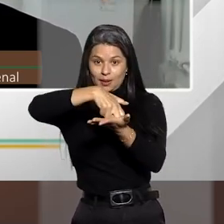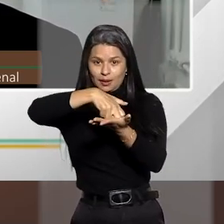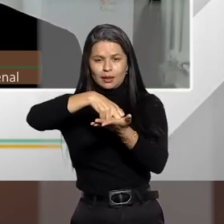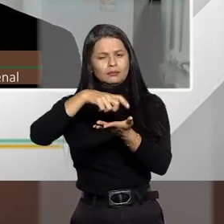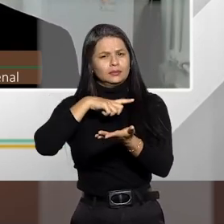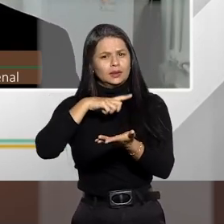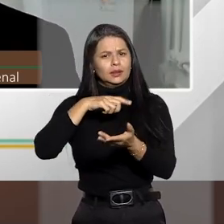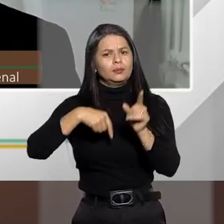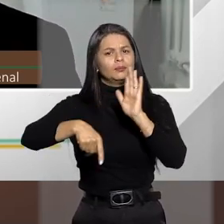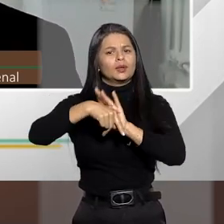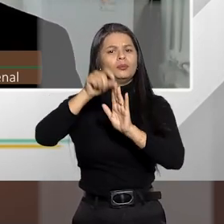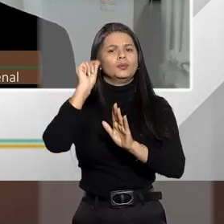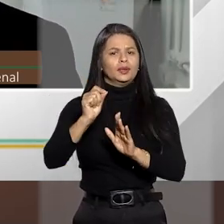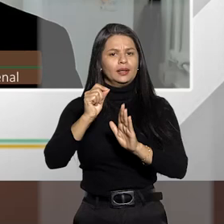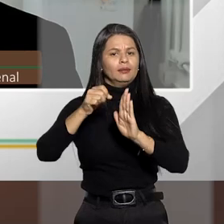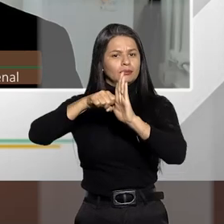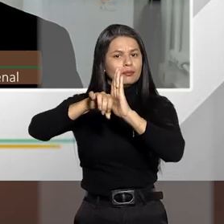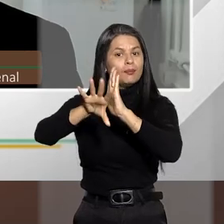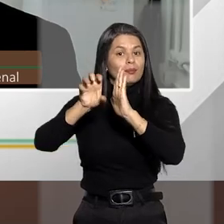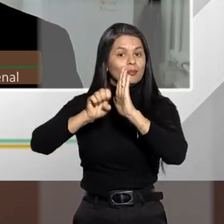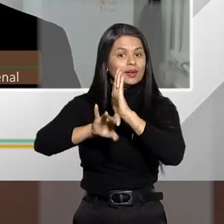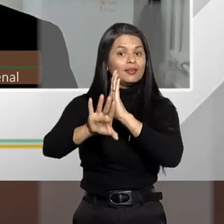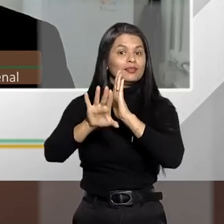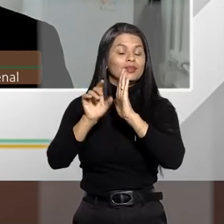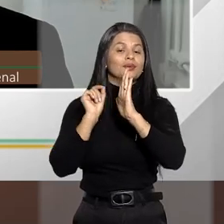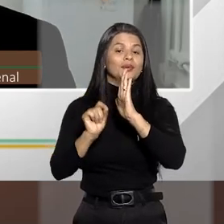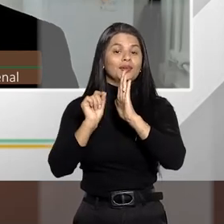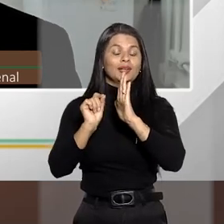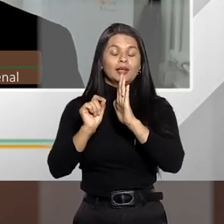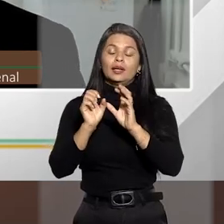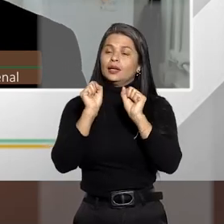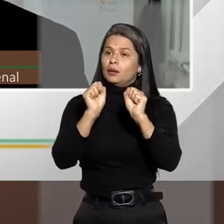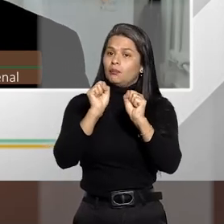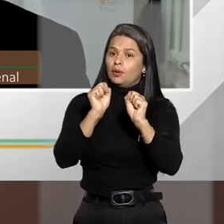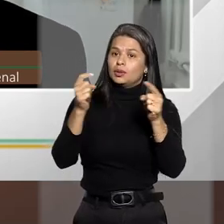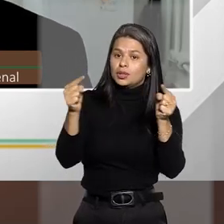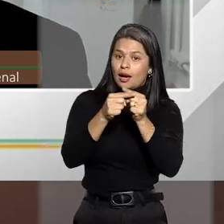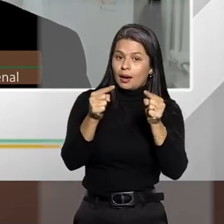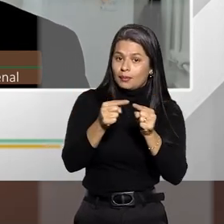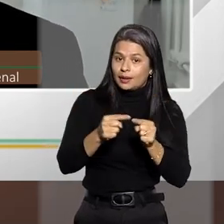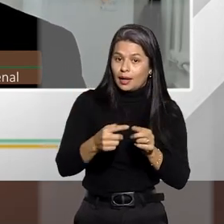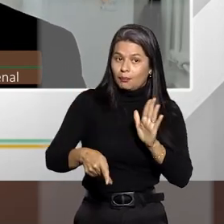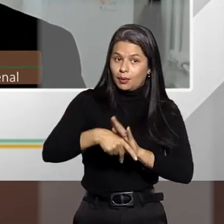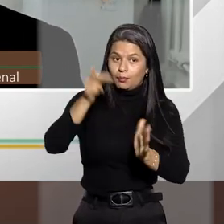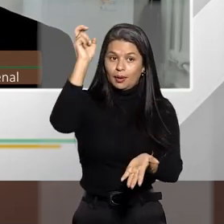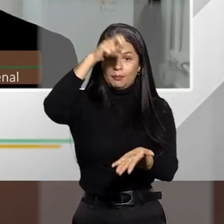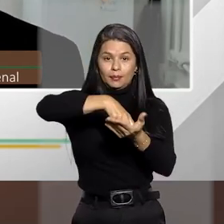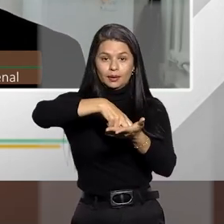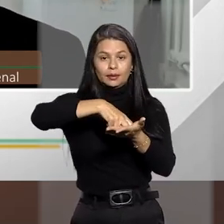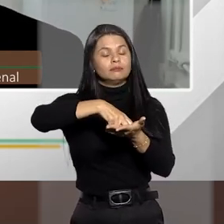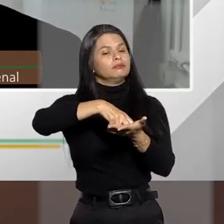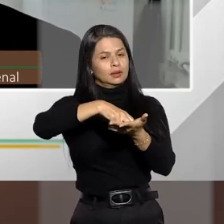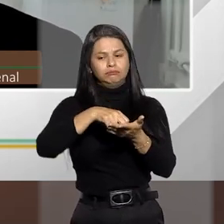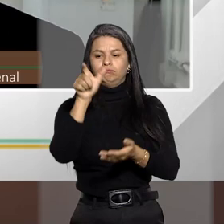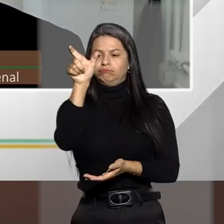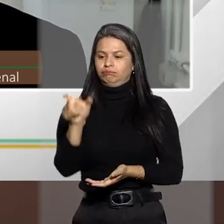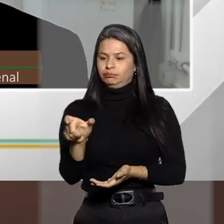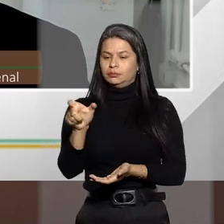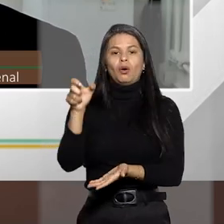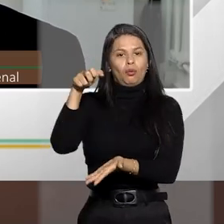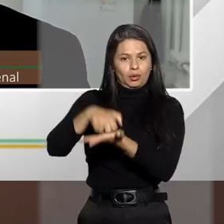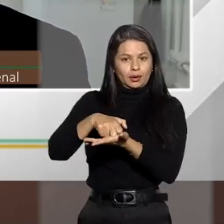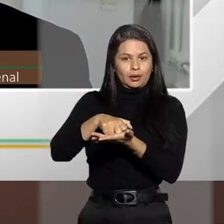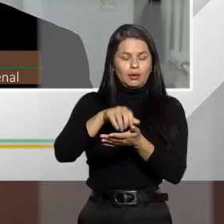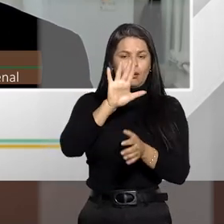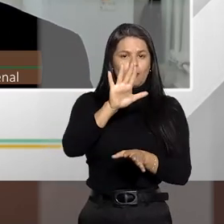benefício que se considera na aplicação da pena, né? Ao condenado. Já o sussis processual,